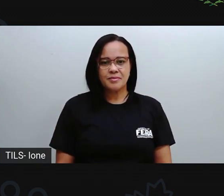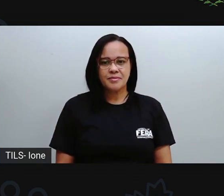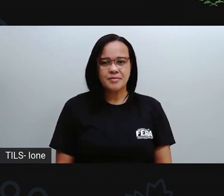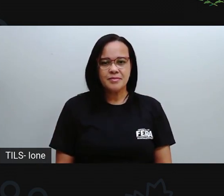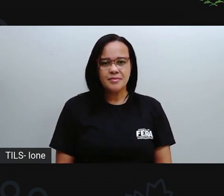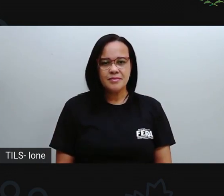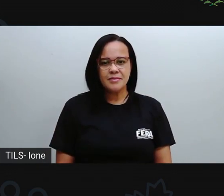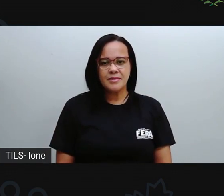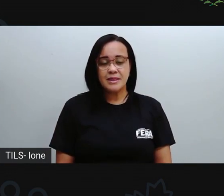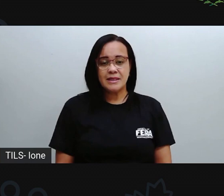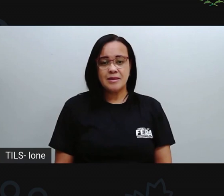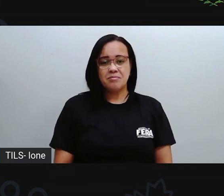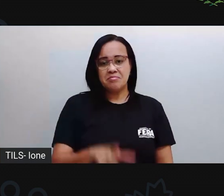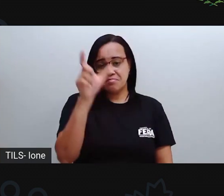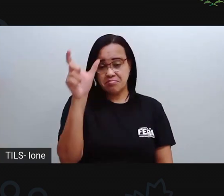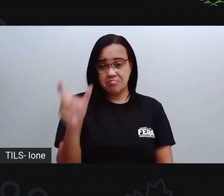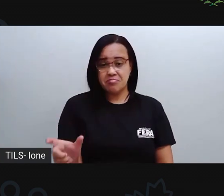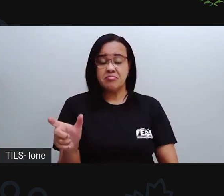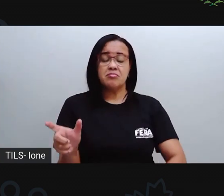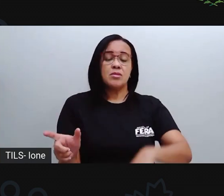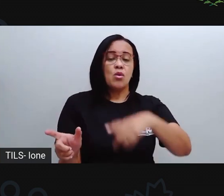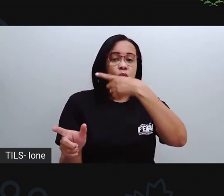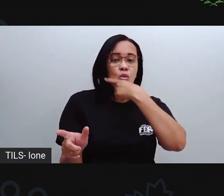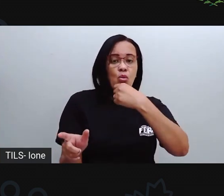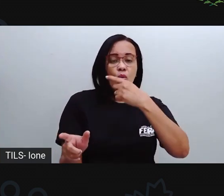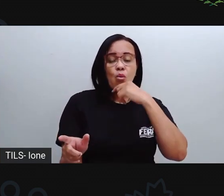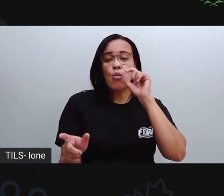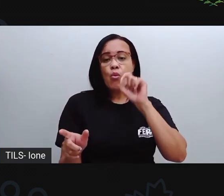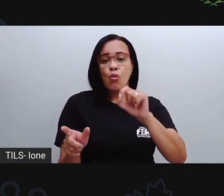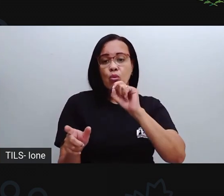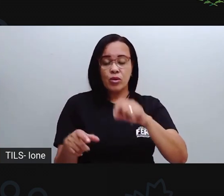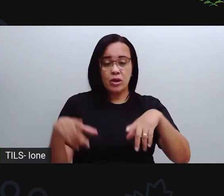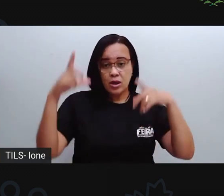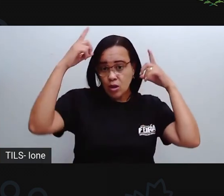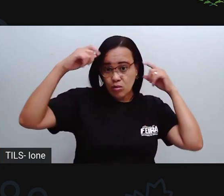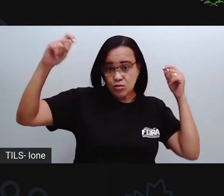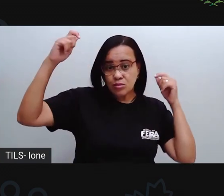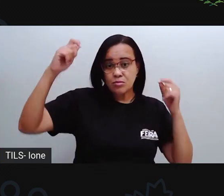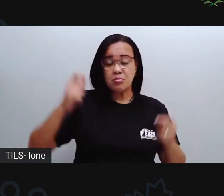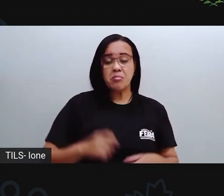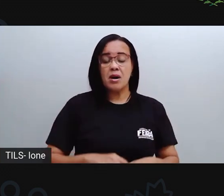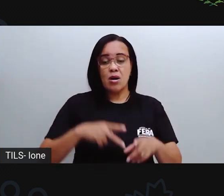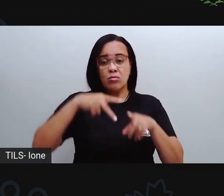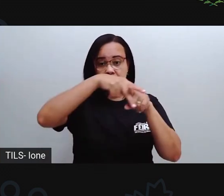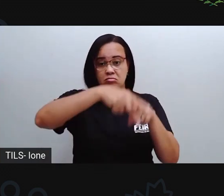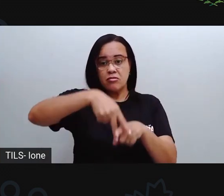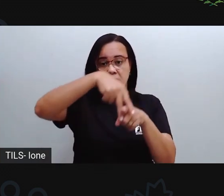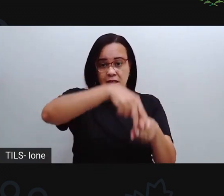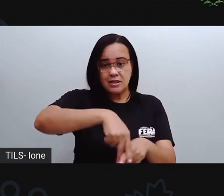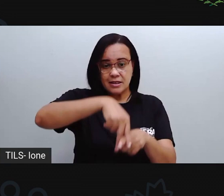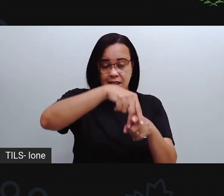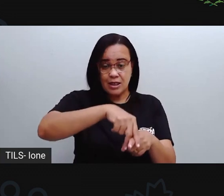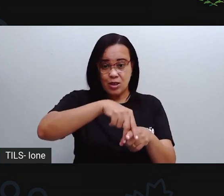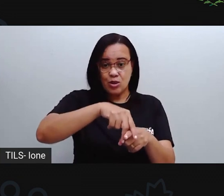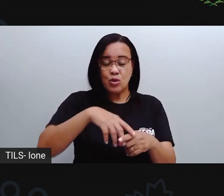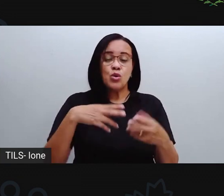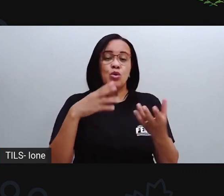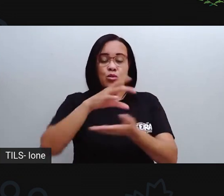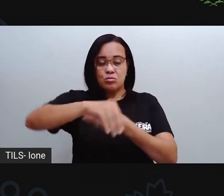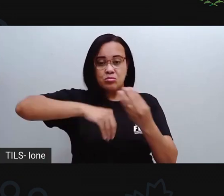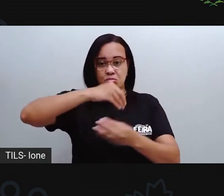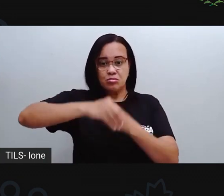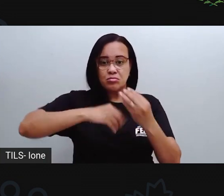Sou um gibão do vaqueiro. Sou cuscuz, sou rapadura. Sou vida